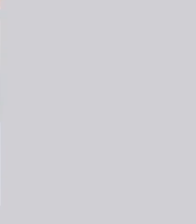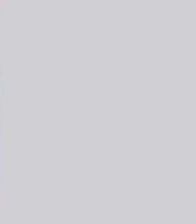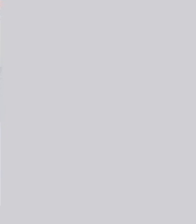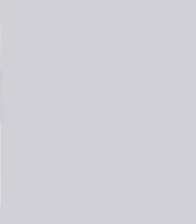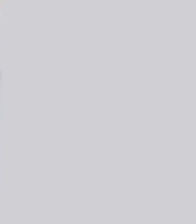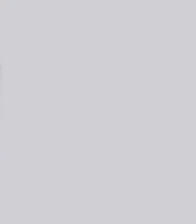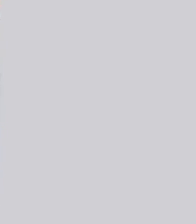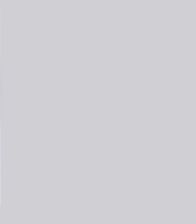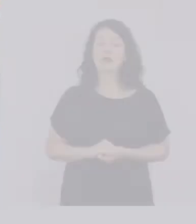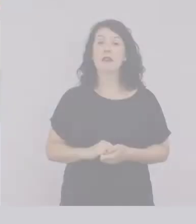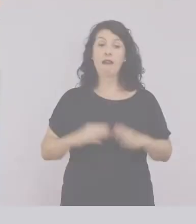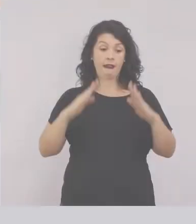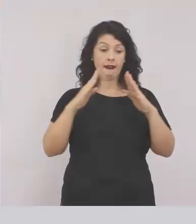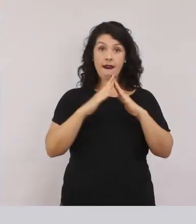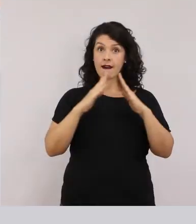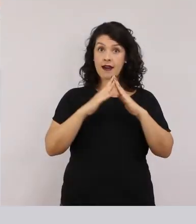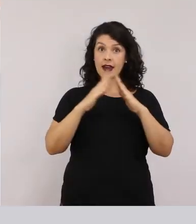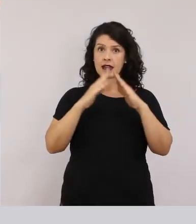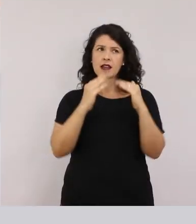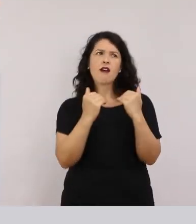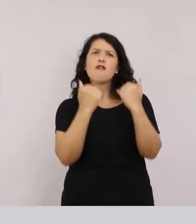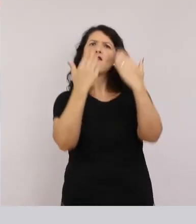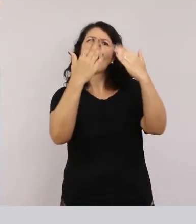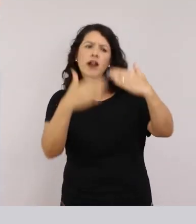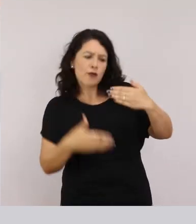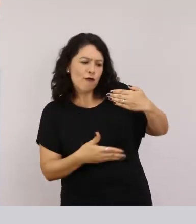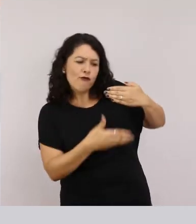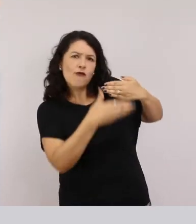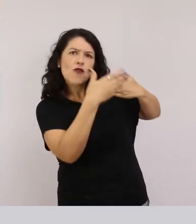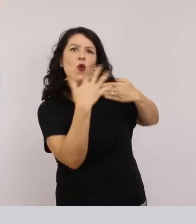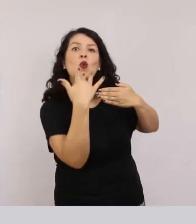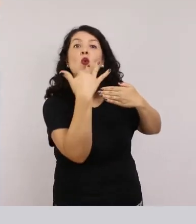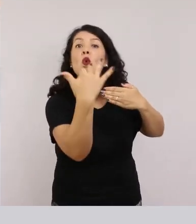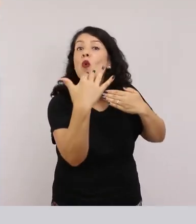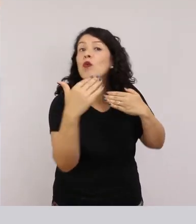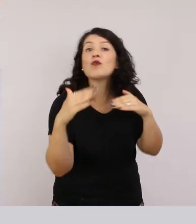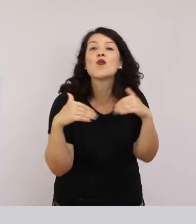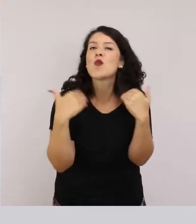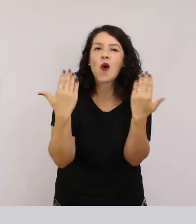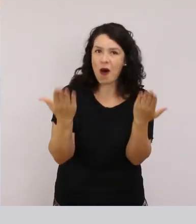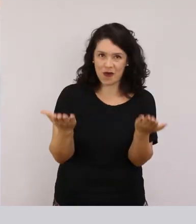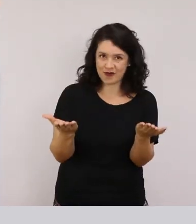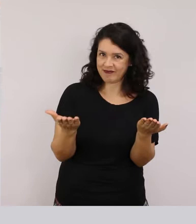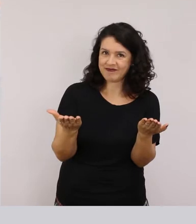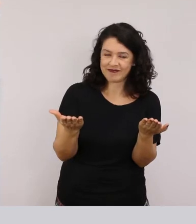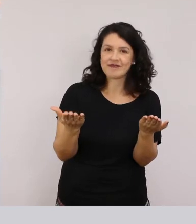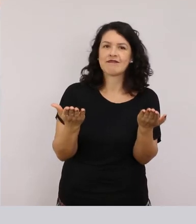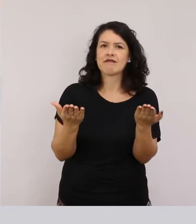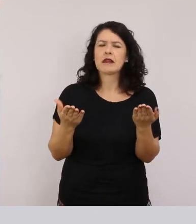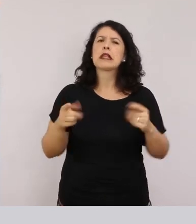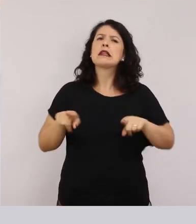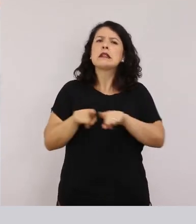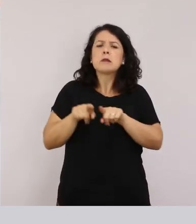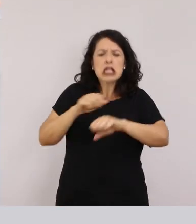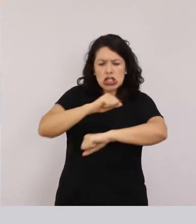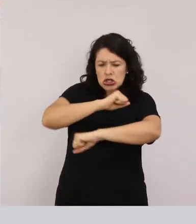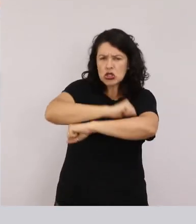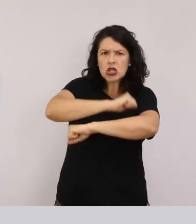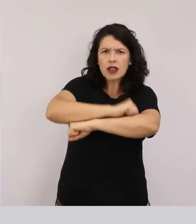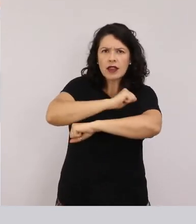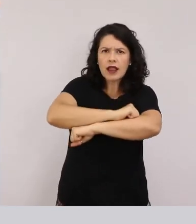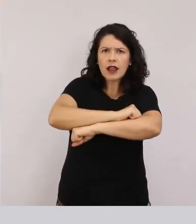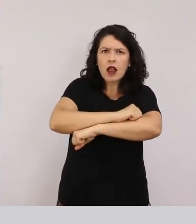Que cor é a parede de fora da sua casa, da fachada? E as